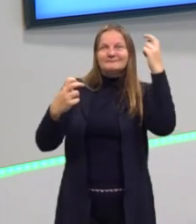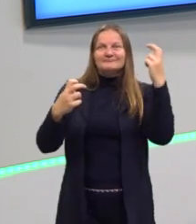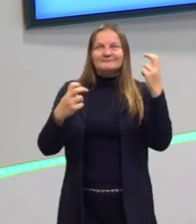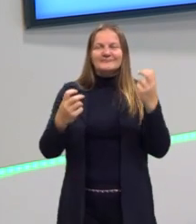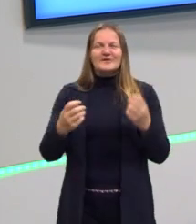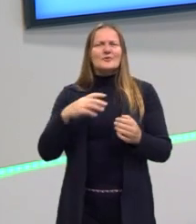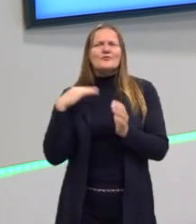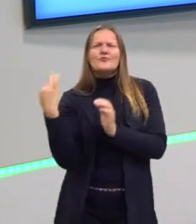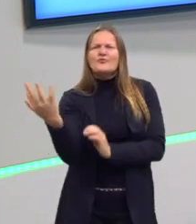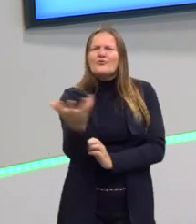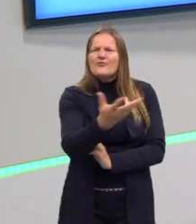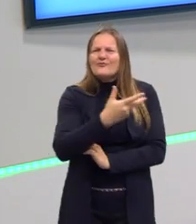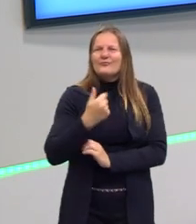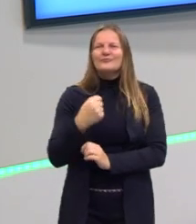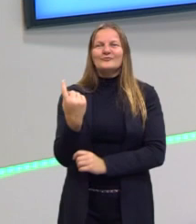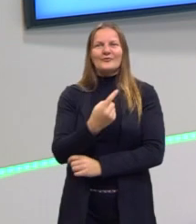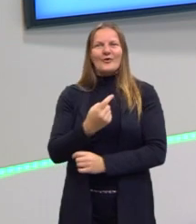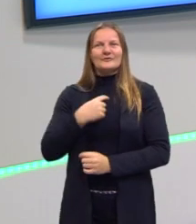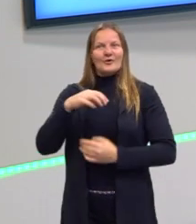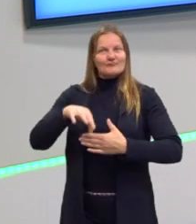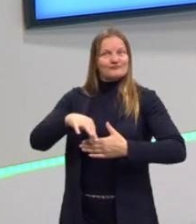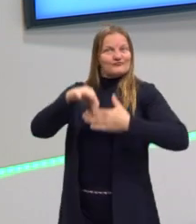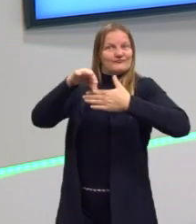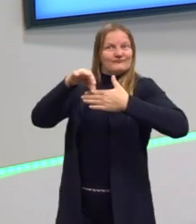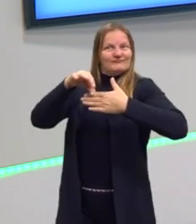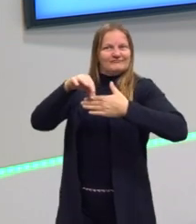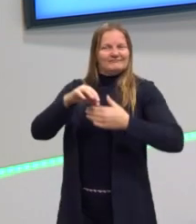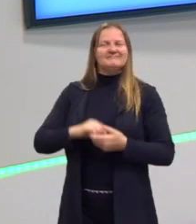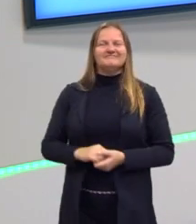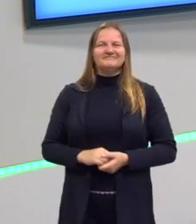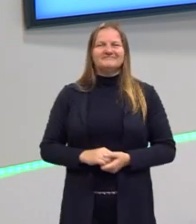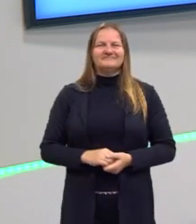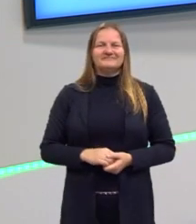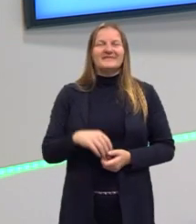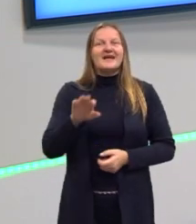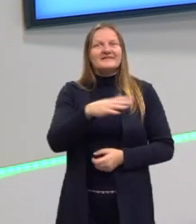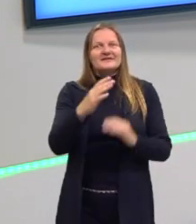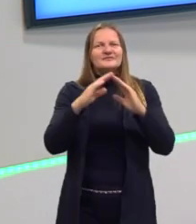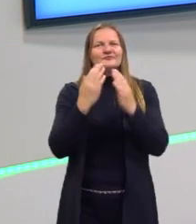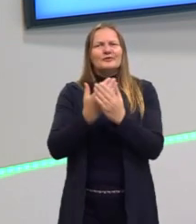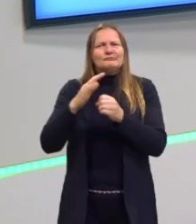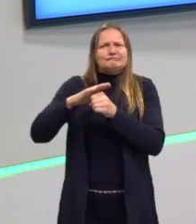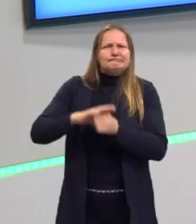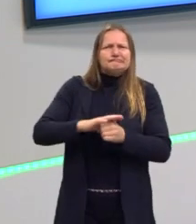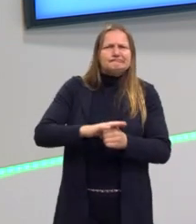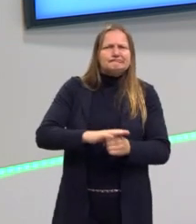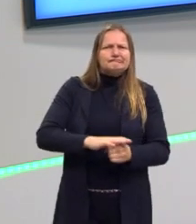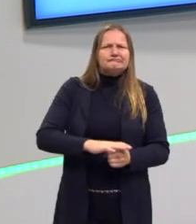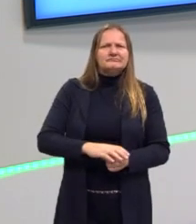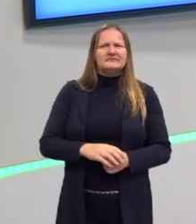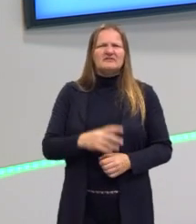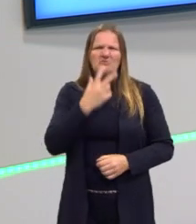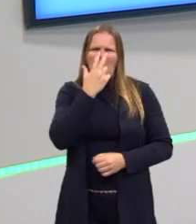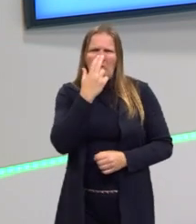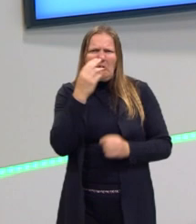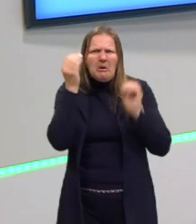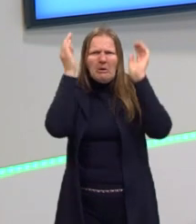Todos nós temos algum que a gente se destaca. E às vezes a escola faz a gente achar que a gente é meio burro.